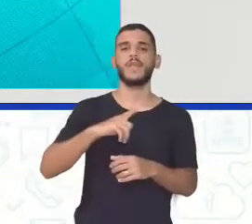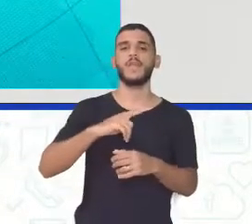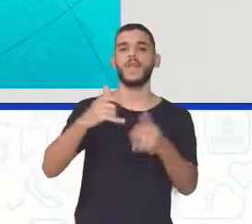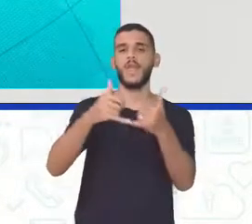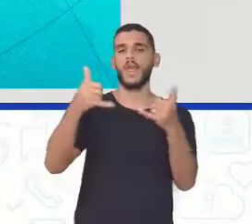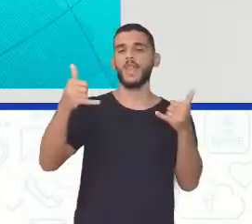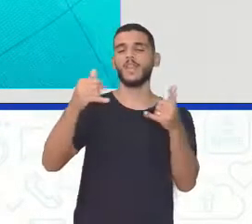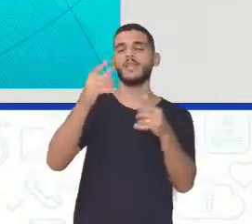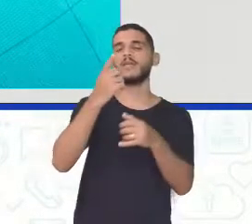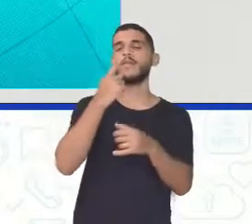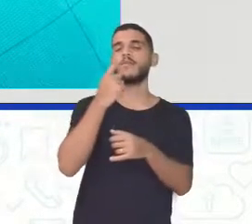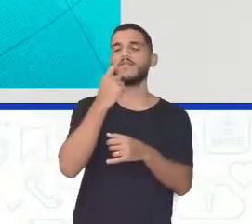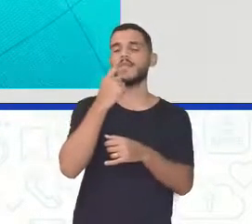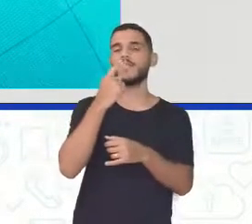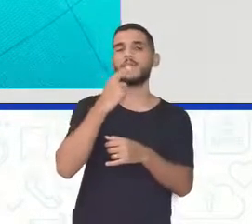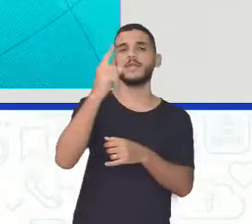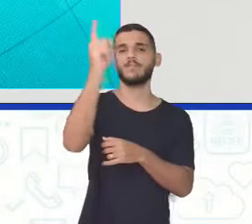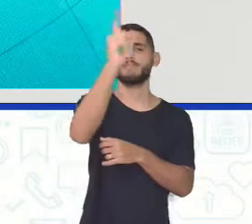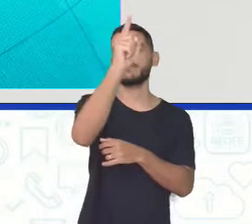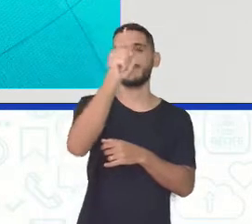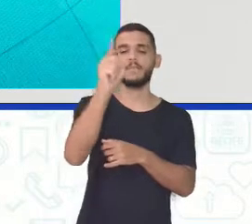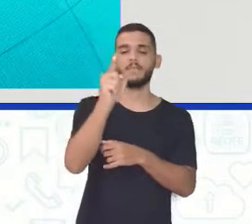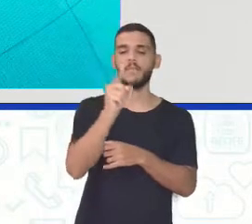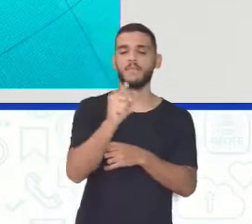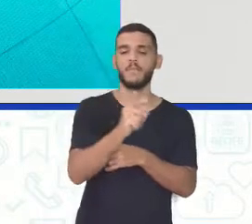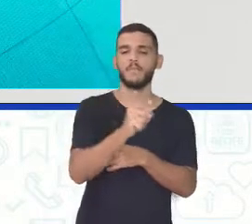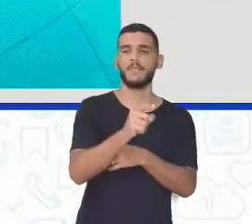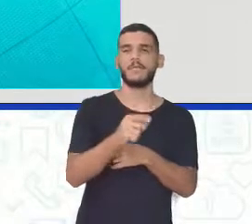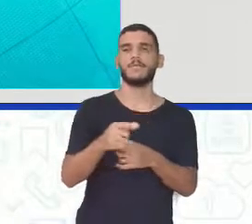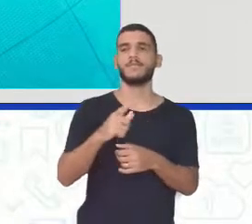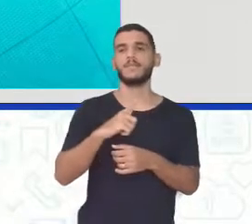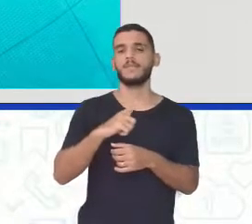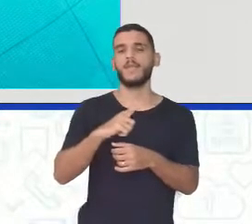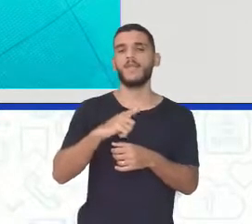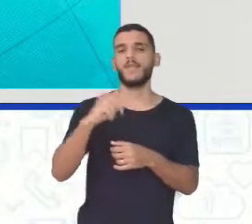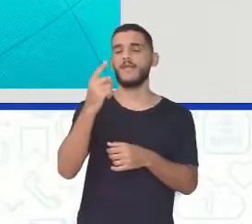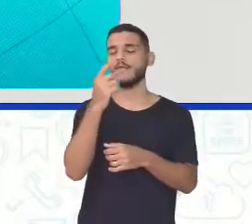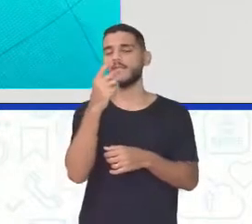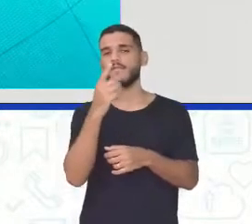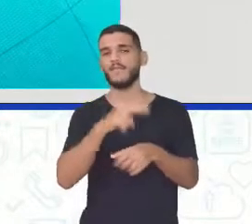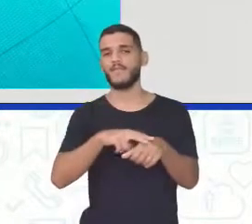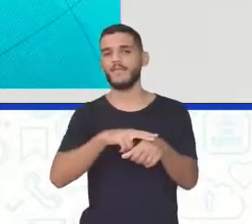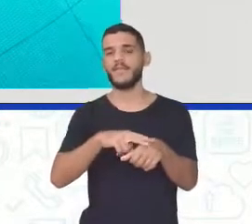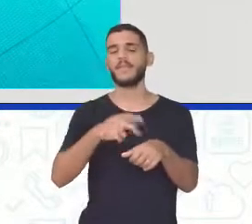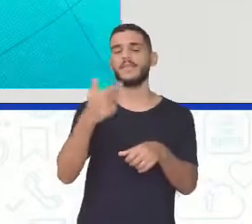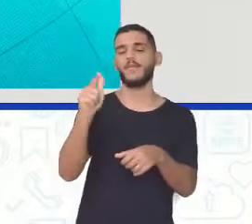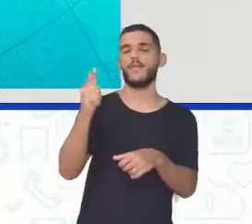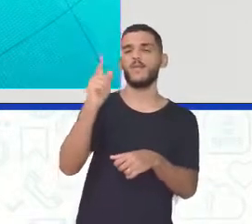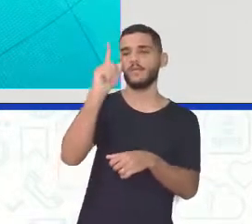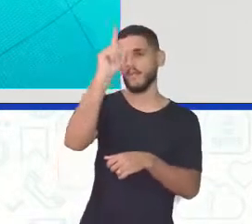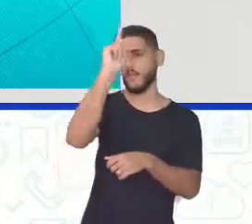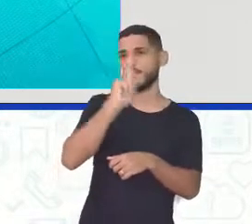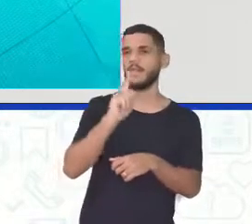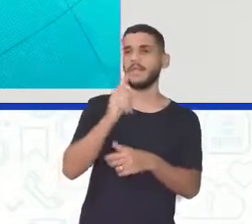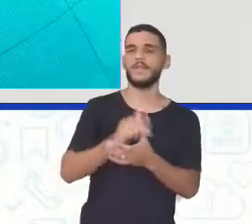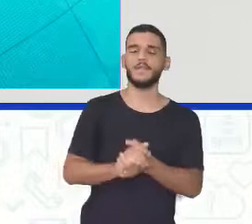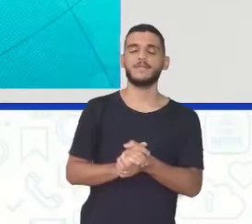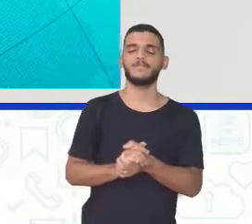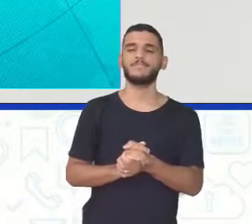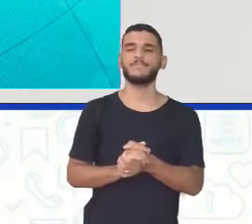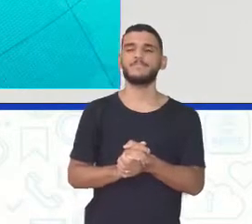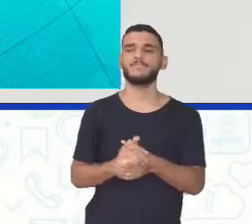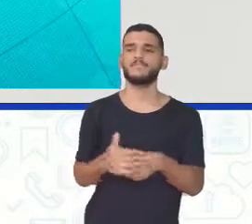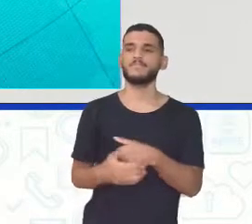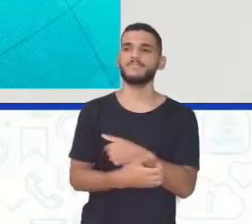Tracejada Tá vendo? No mapa No meio Tem a parte verde E a parte amarelinha A parte verde Meu povo É a parte